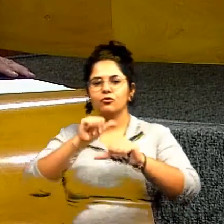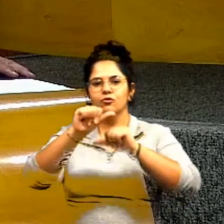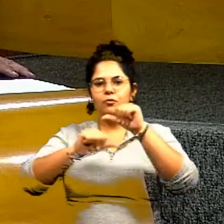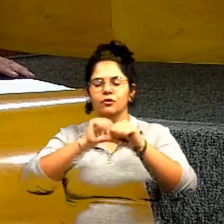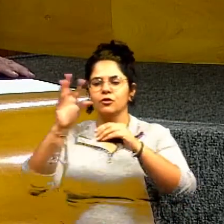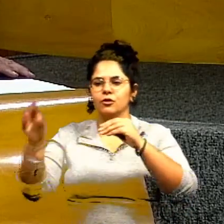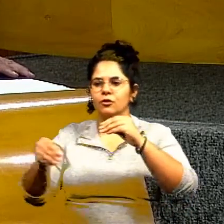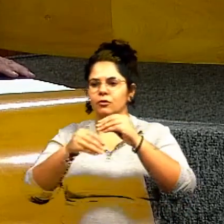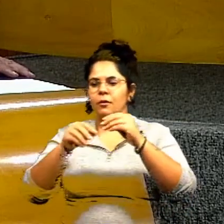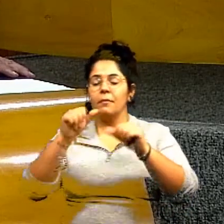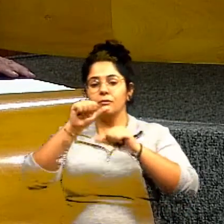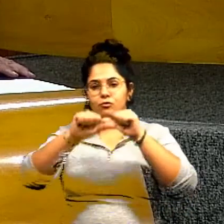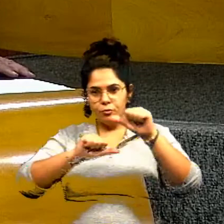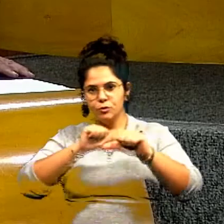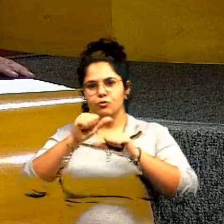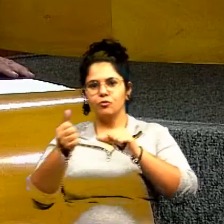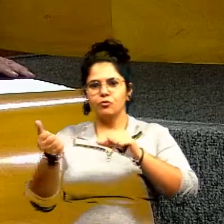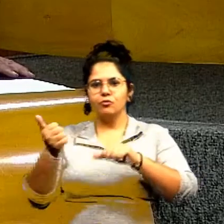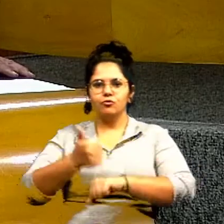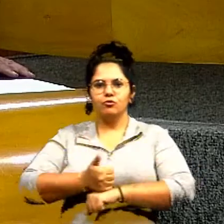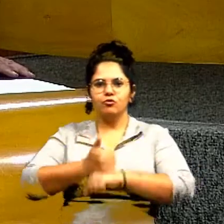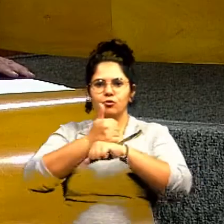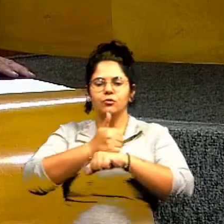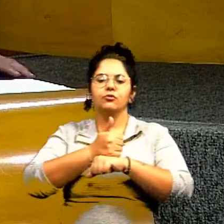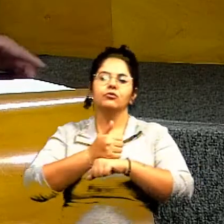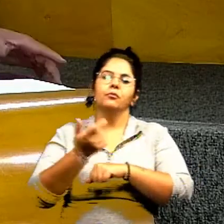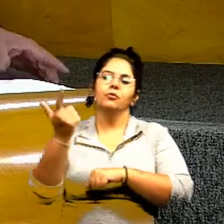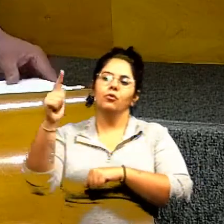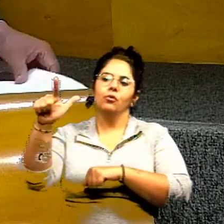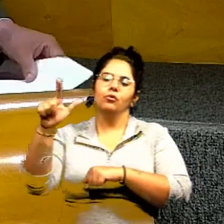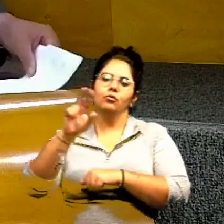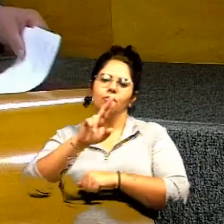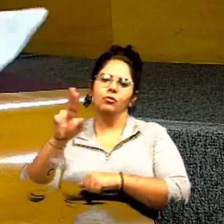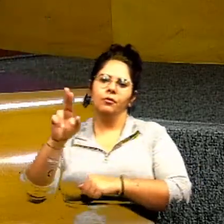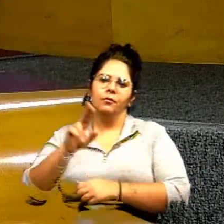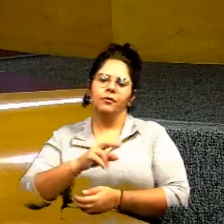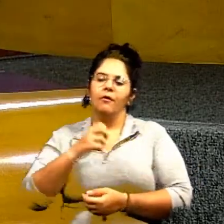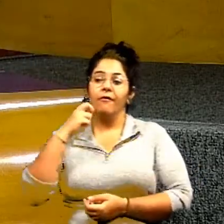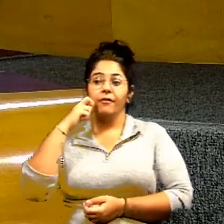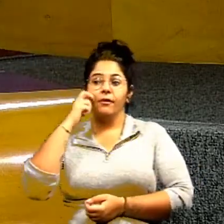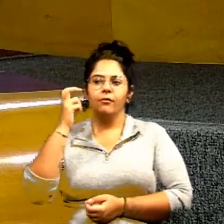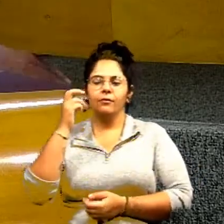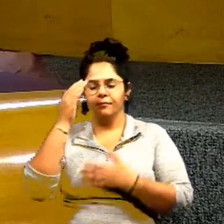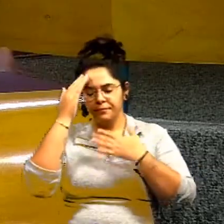nome de uma empresa, de um empresário bem sucedido. É uma vergonha. Muito obrigado.